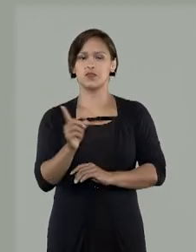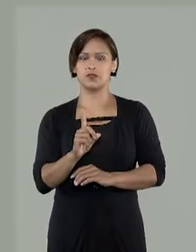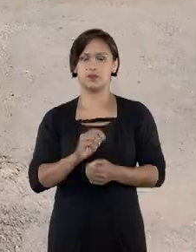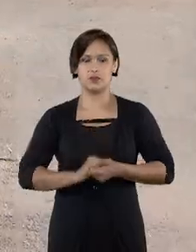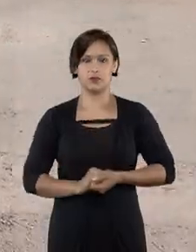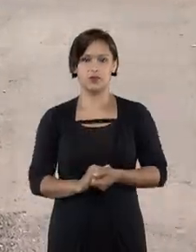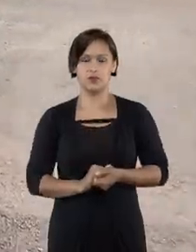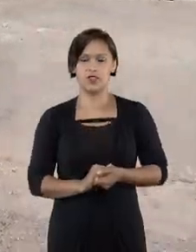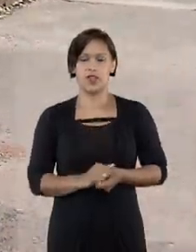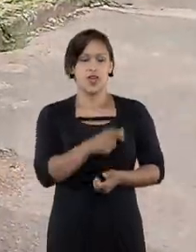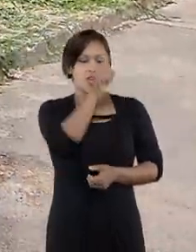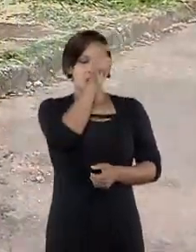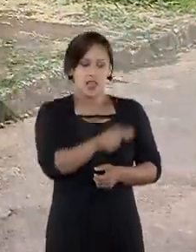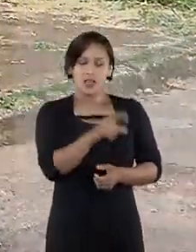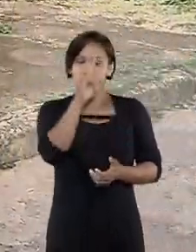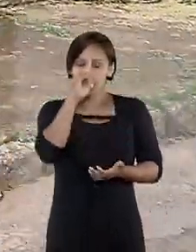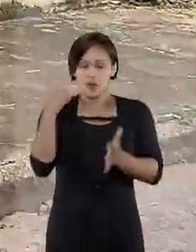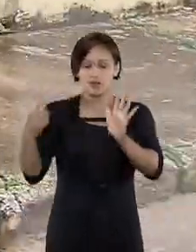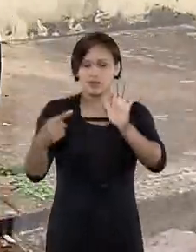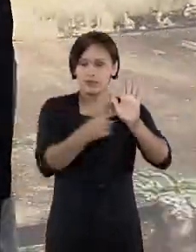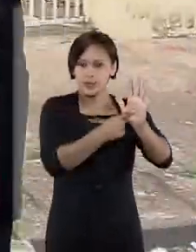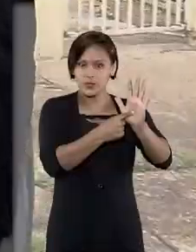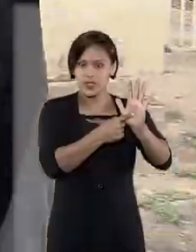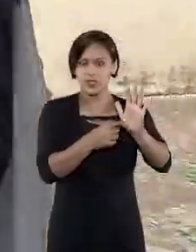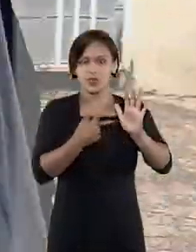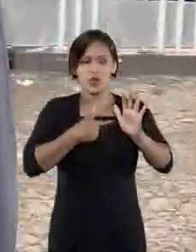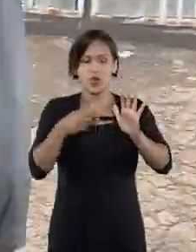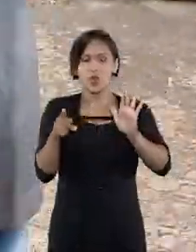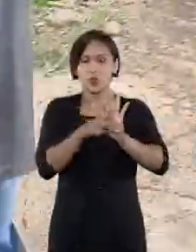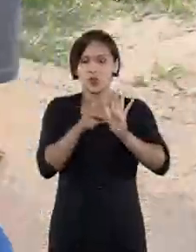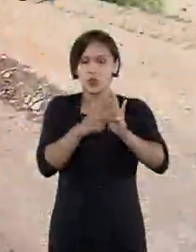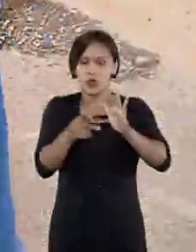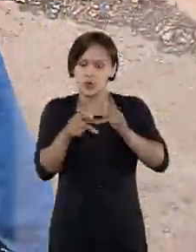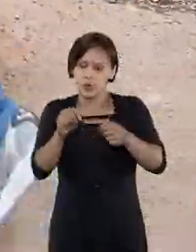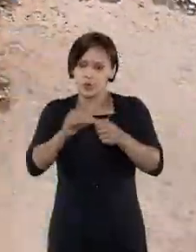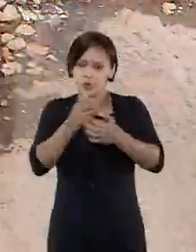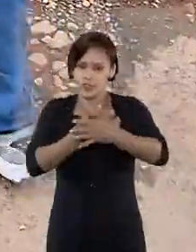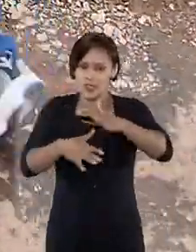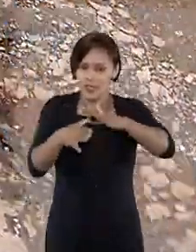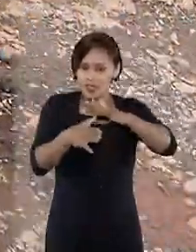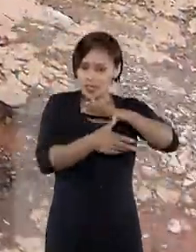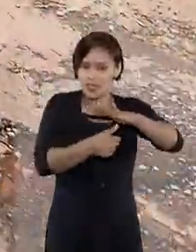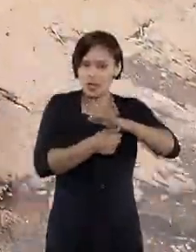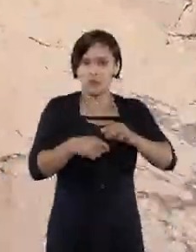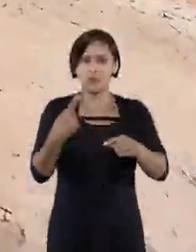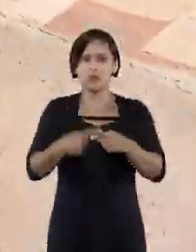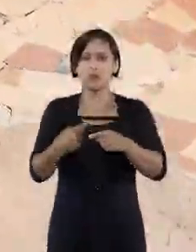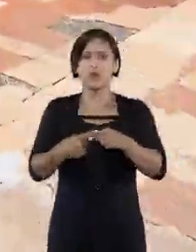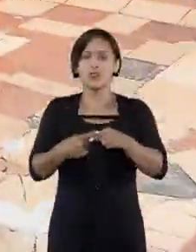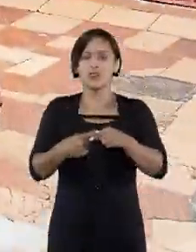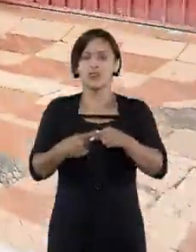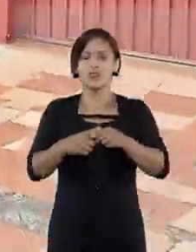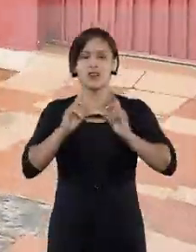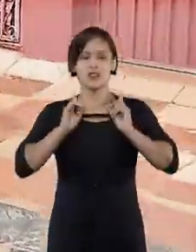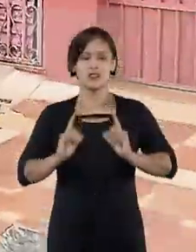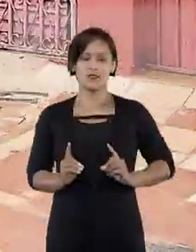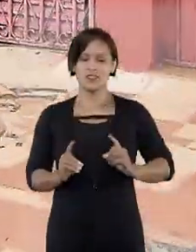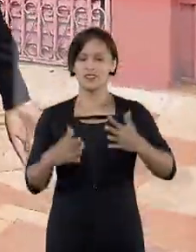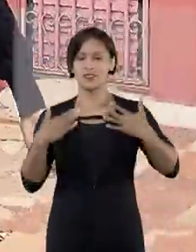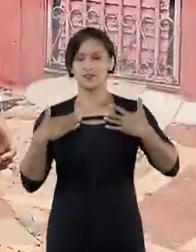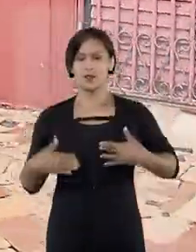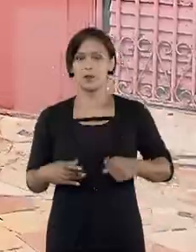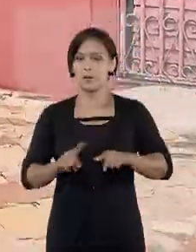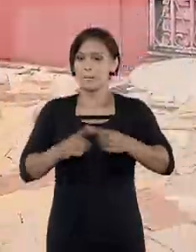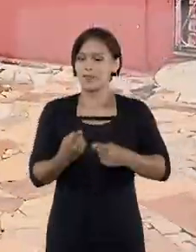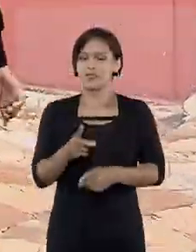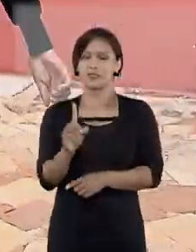fatos. Lucas foi apontado como autor do delito por ser supostamente banco. Mas Lucas